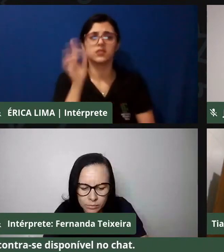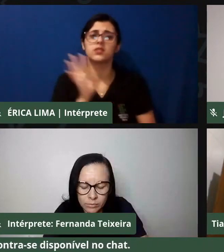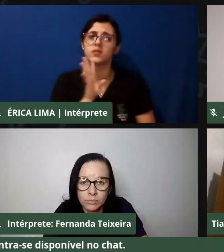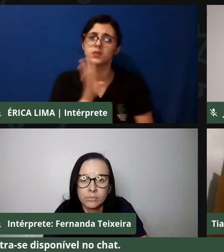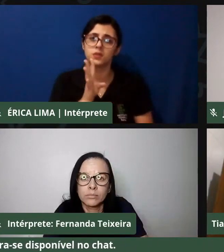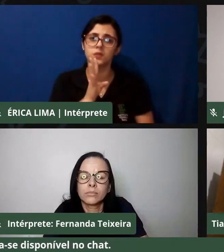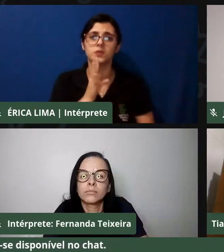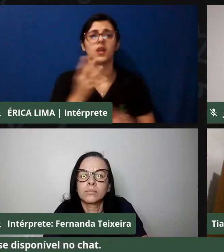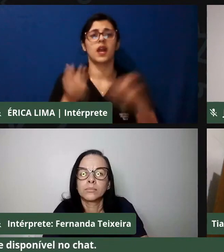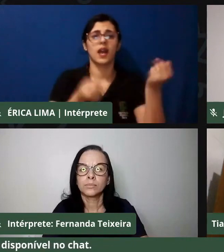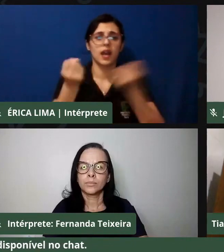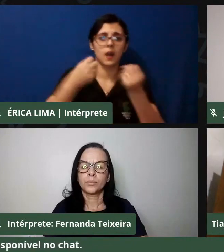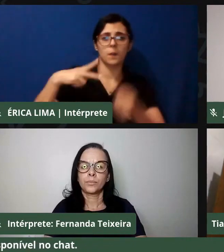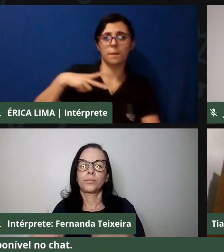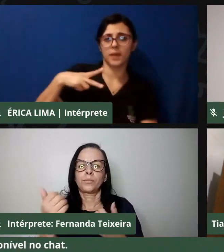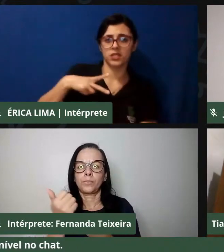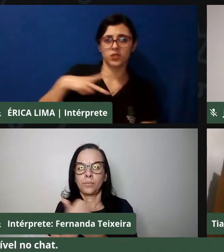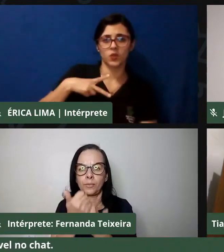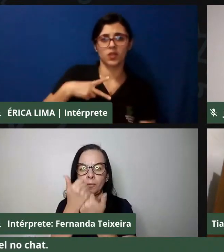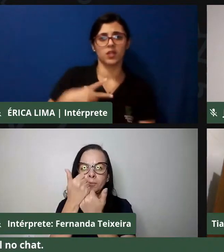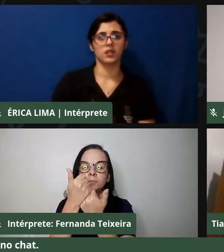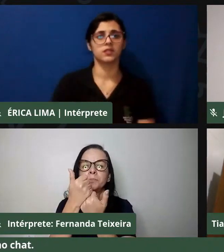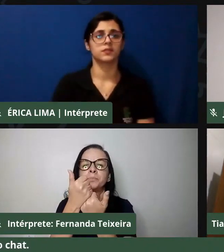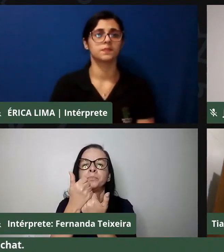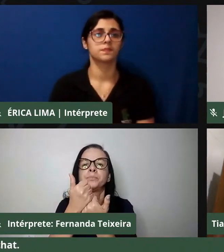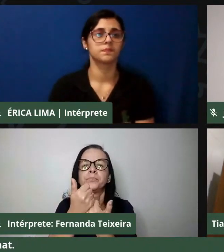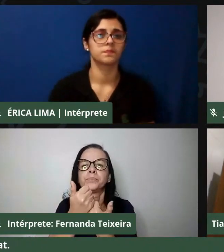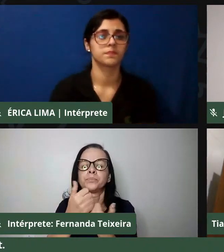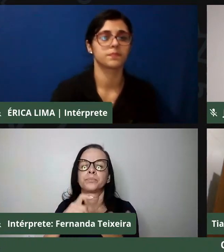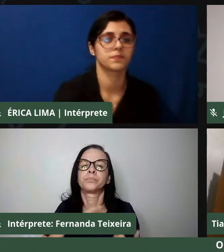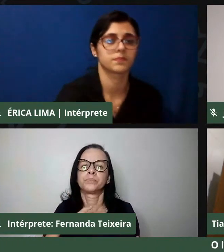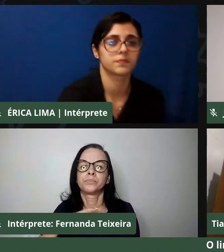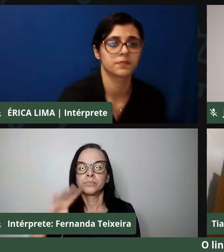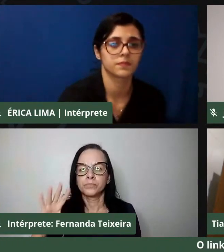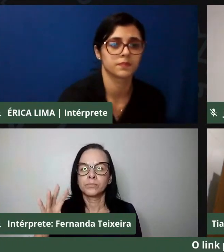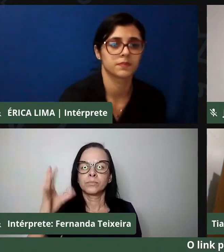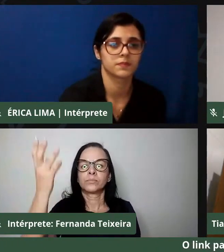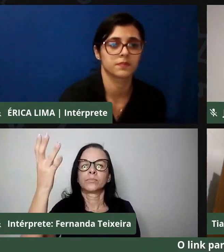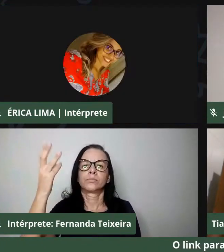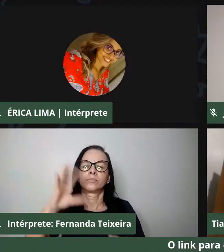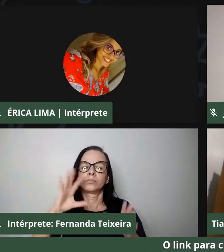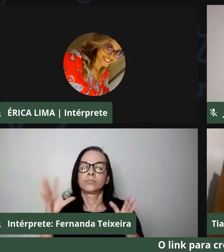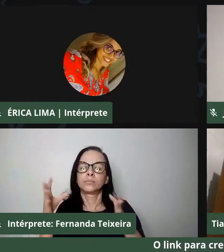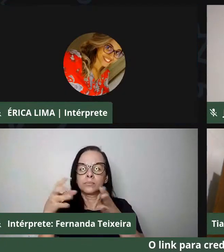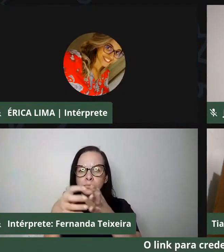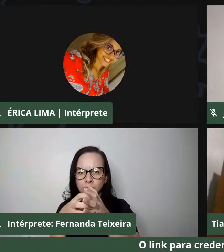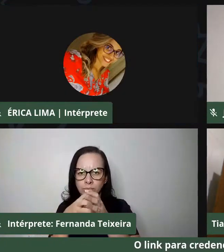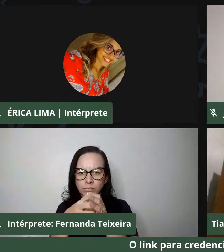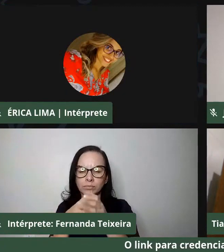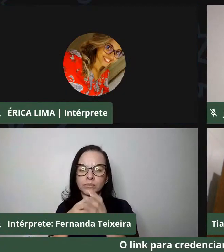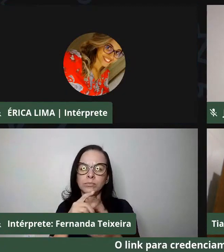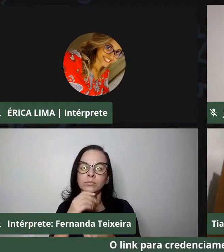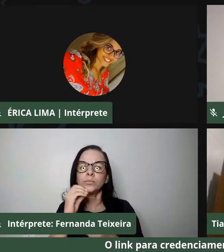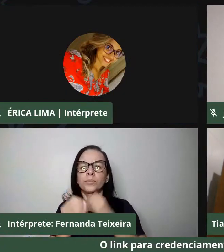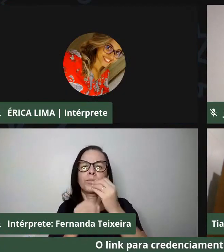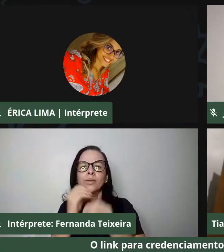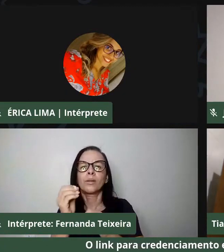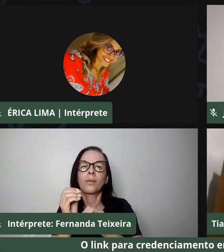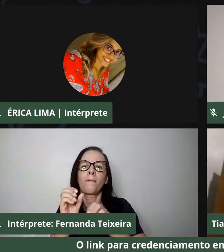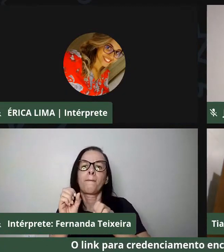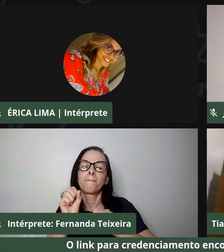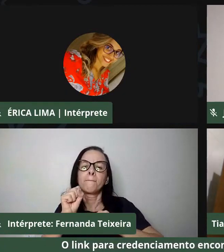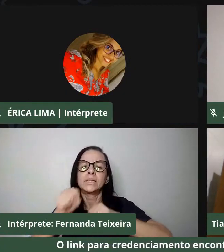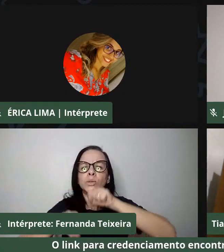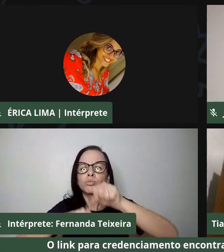ocorre por vans que circulam aí das comunidades do município, como o transporte foi suspenso, isso